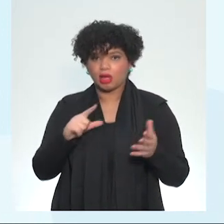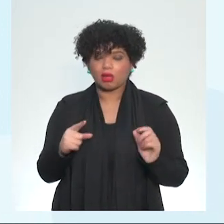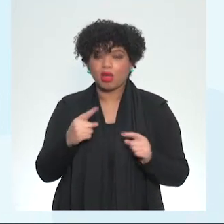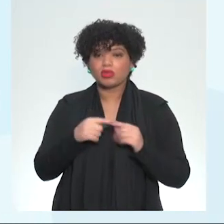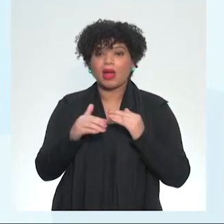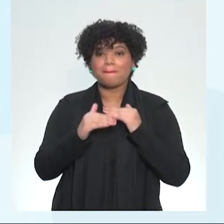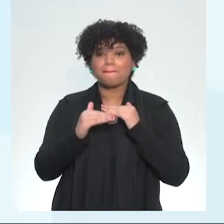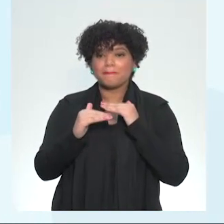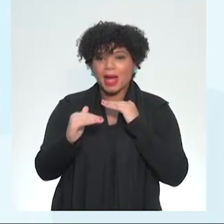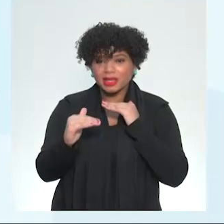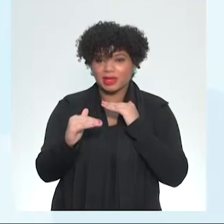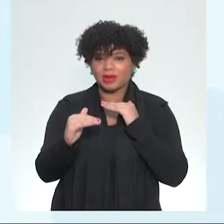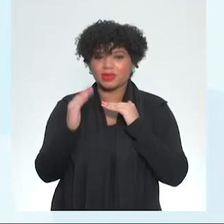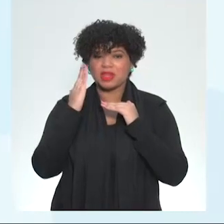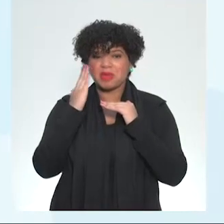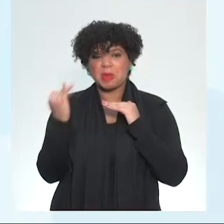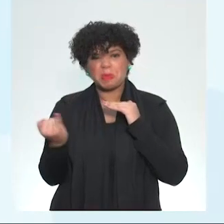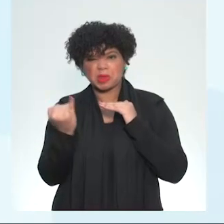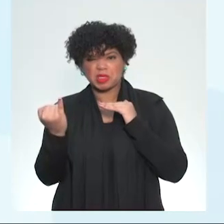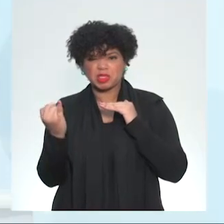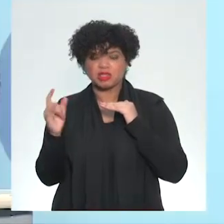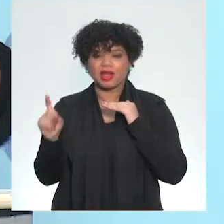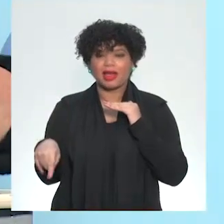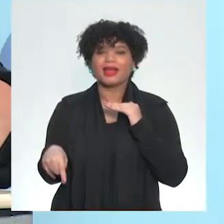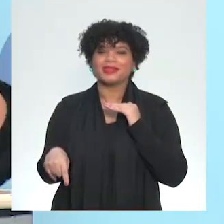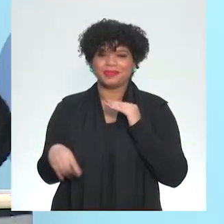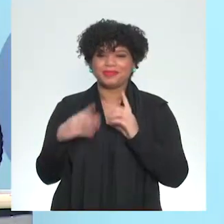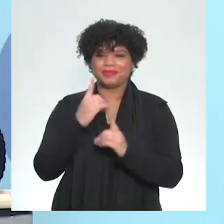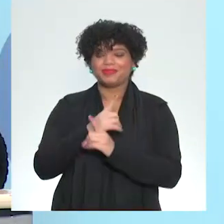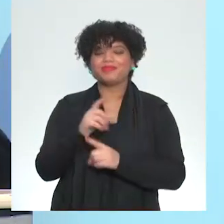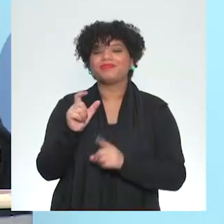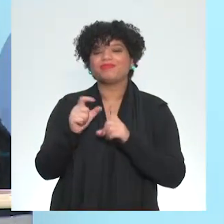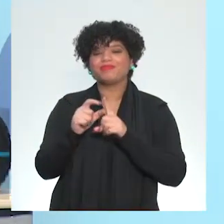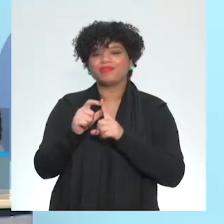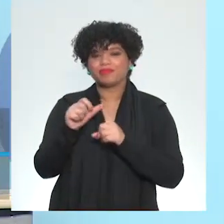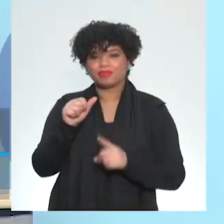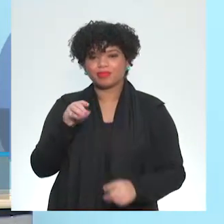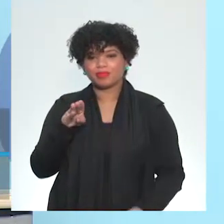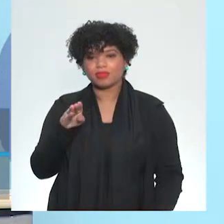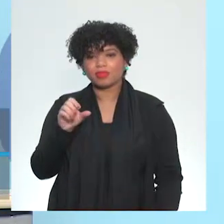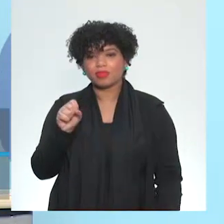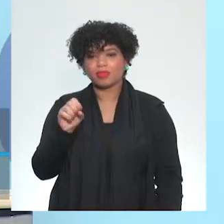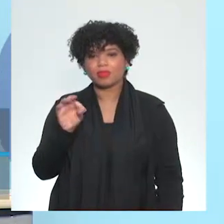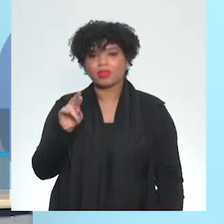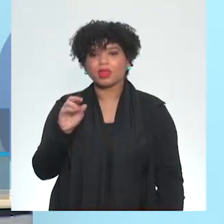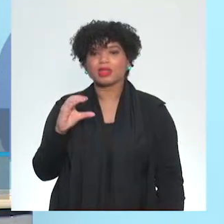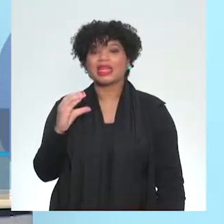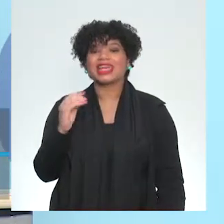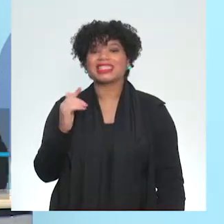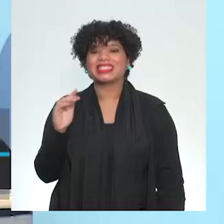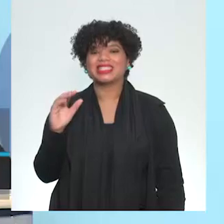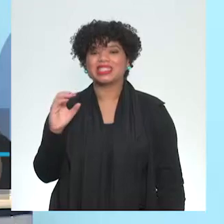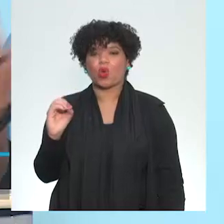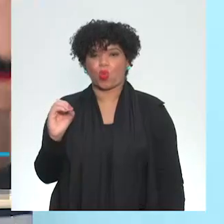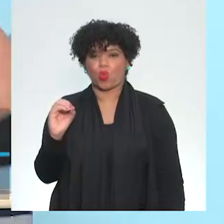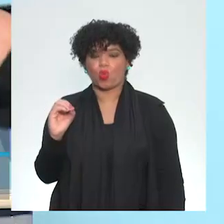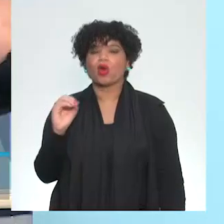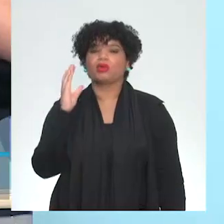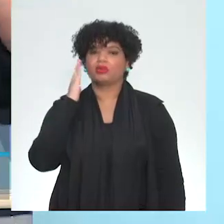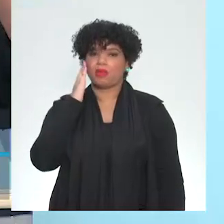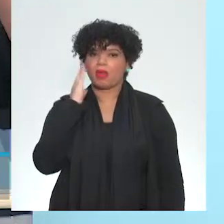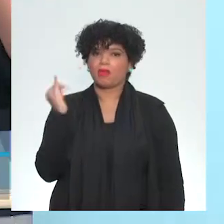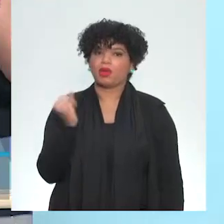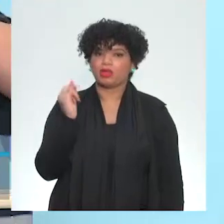do padrão, mas ela não me serve. Então, ele vai selecionar as informações que são relevantes, são importantes, ou que você vai utilizar